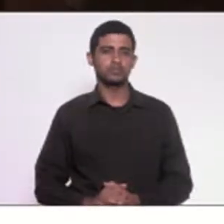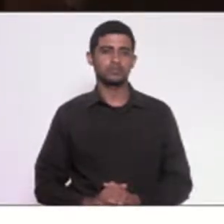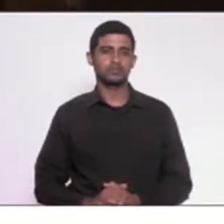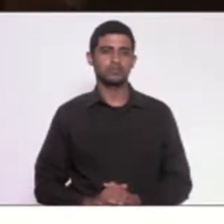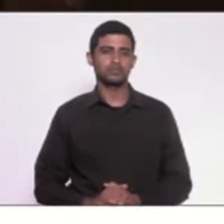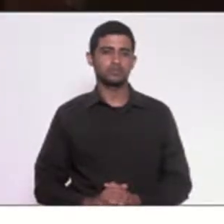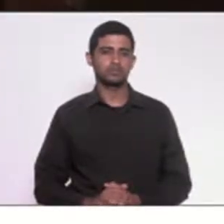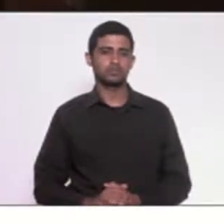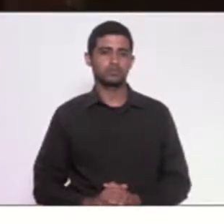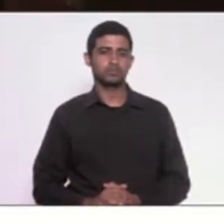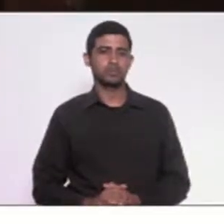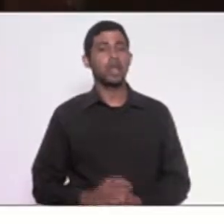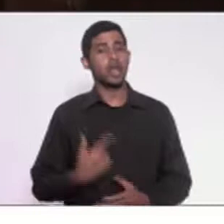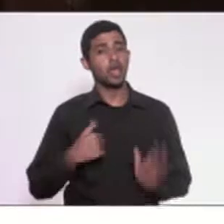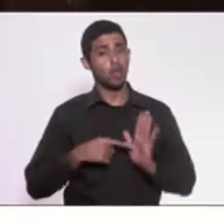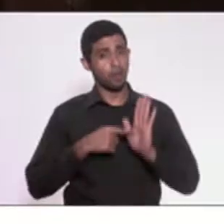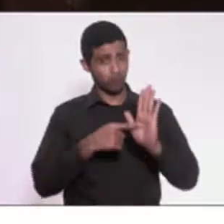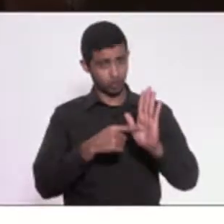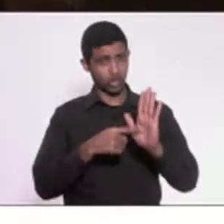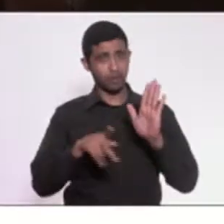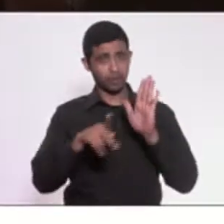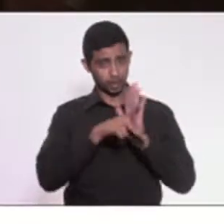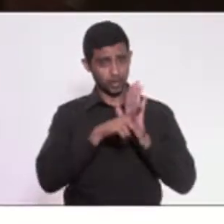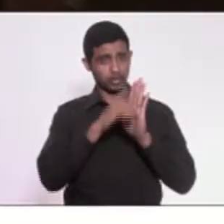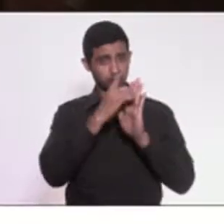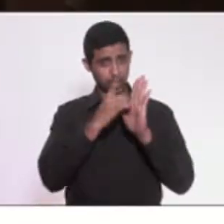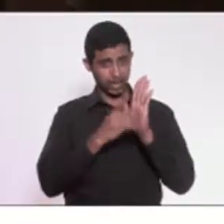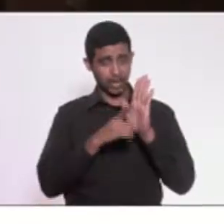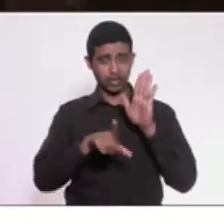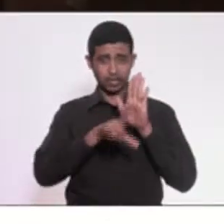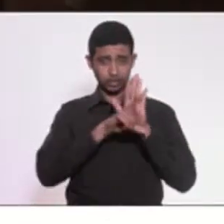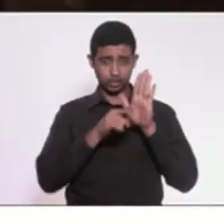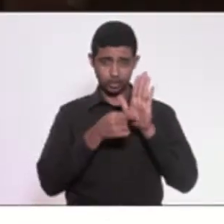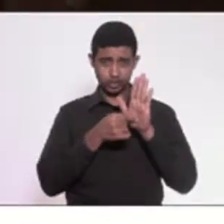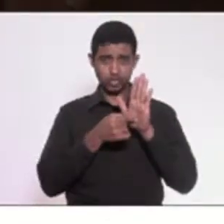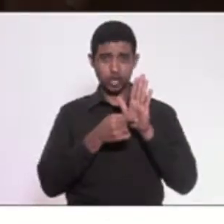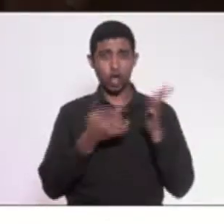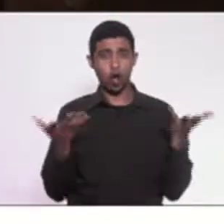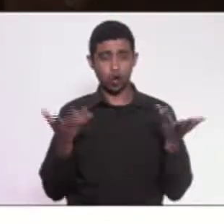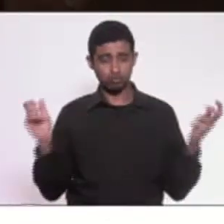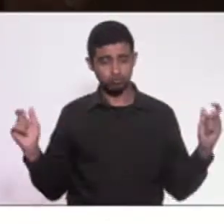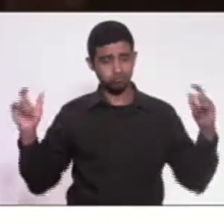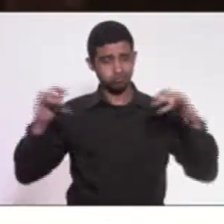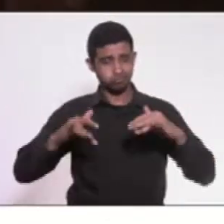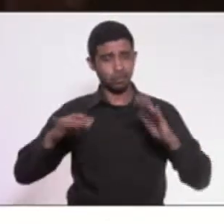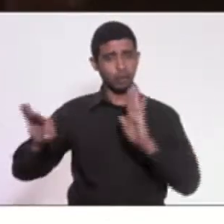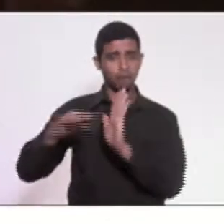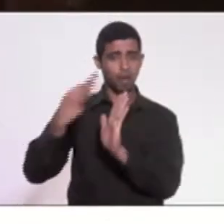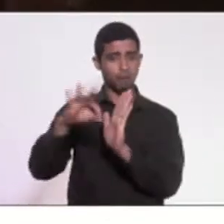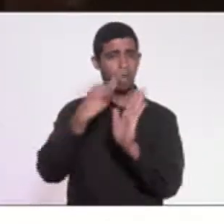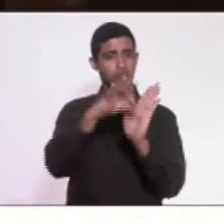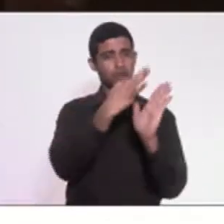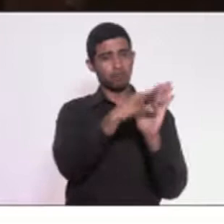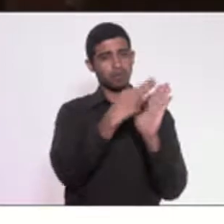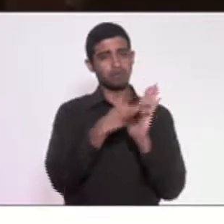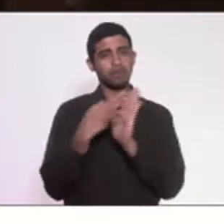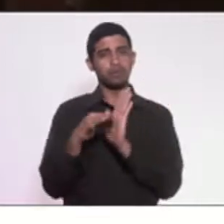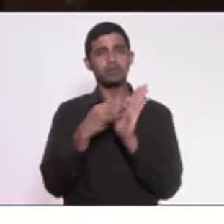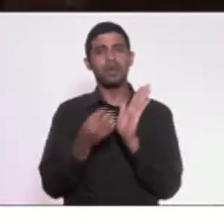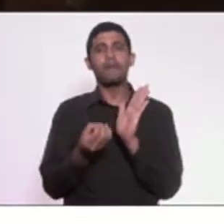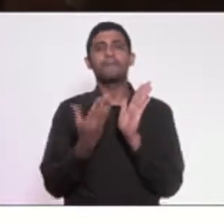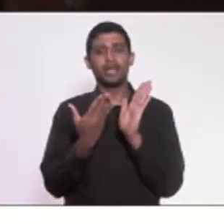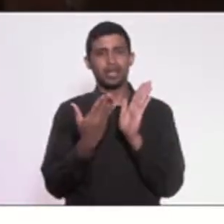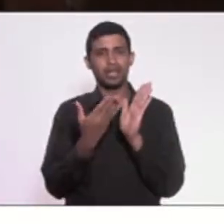Eu apresentei um projeto de decreto legislativo, reuni hoje as assinaturas necessárias para que ele seja